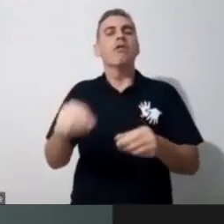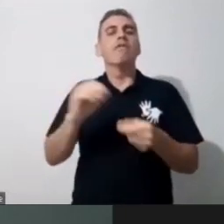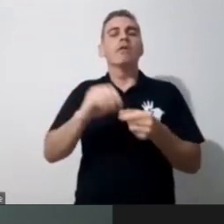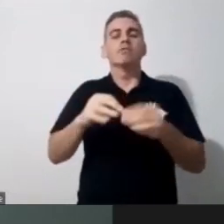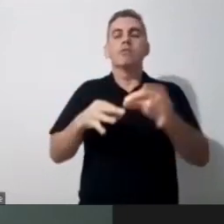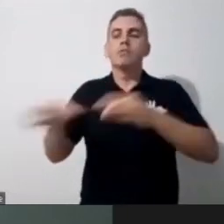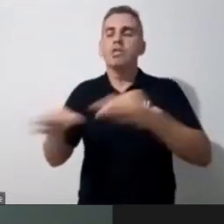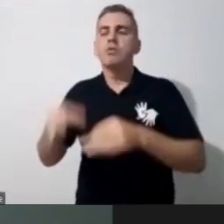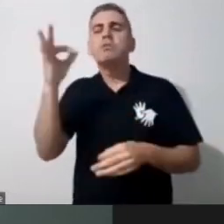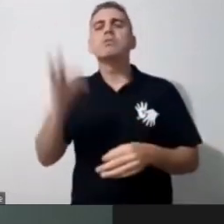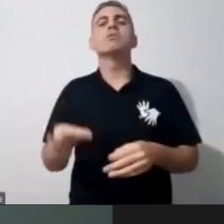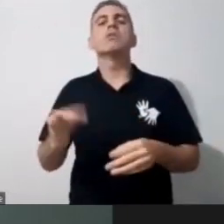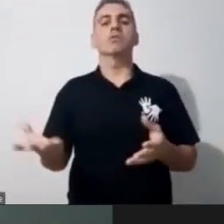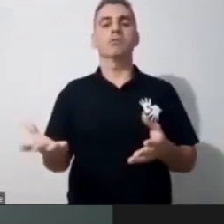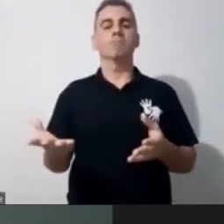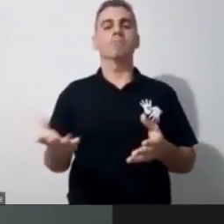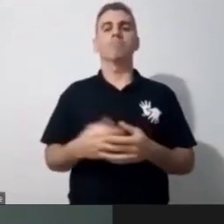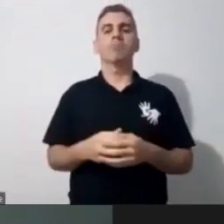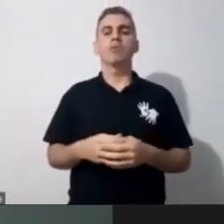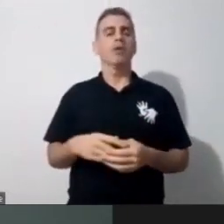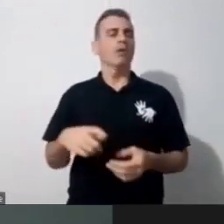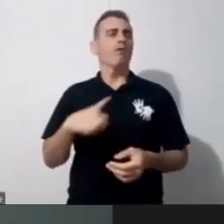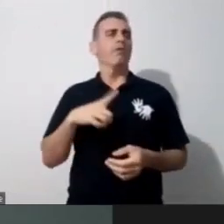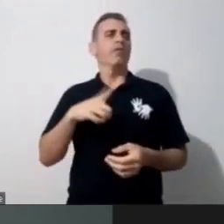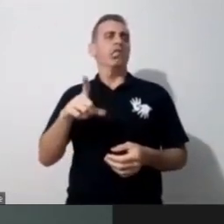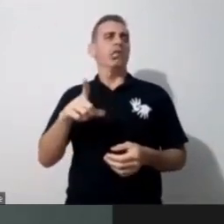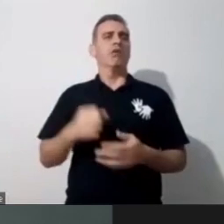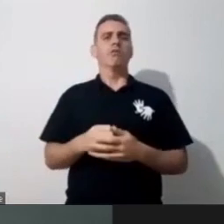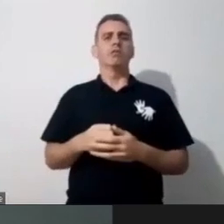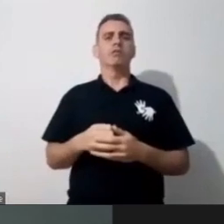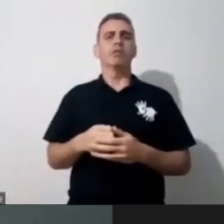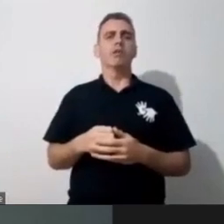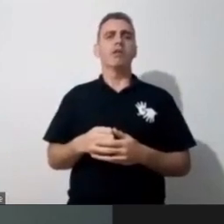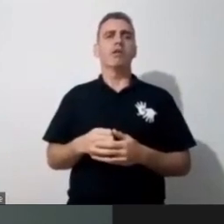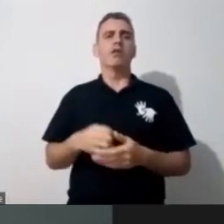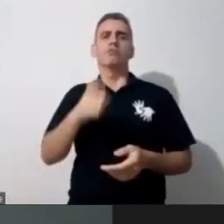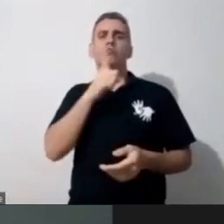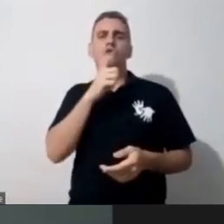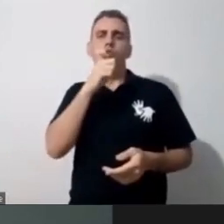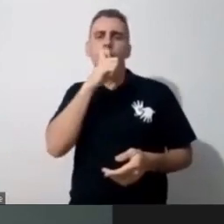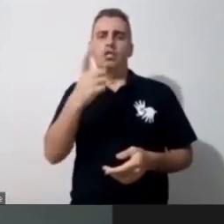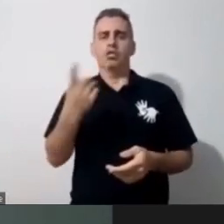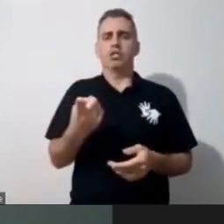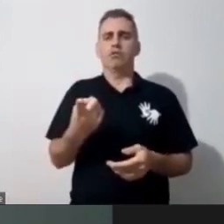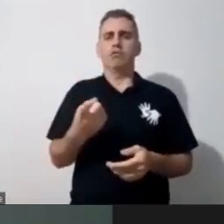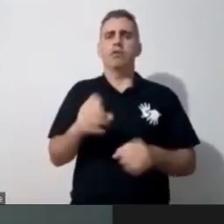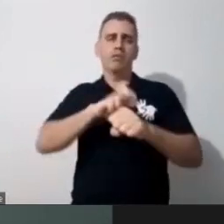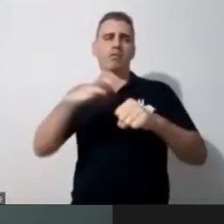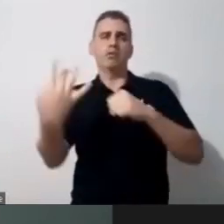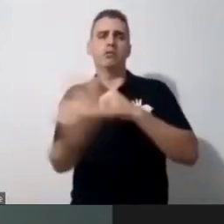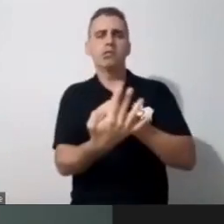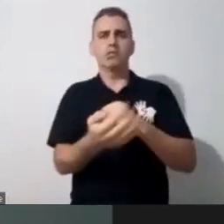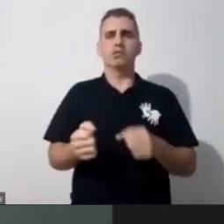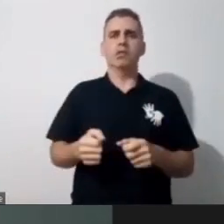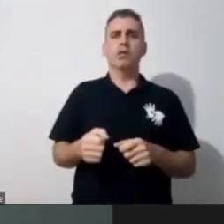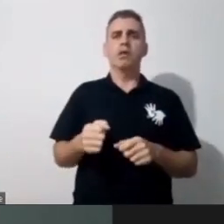não vou tentar achar justificativa na pandemia, né, nas dificuldades, eu vou sim apostar na possibilidade, e eu